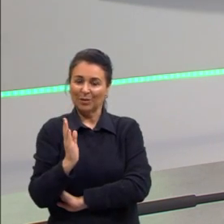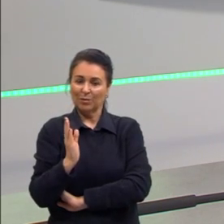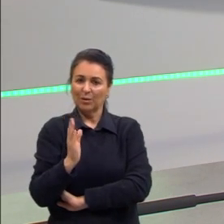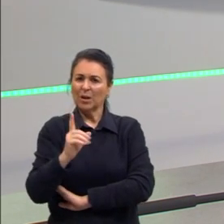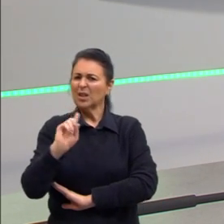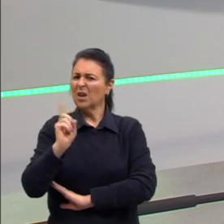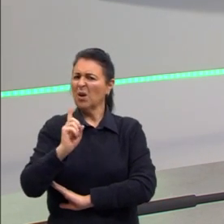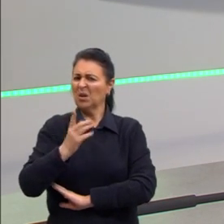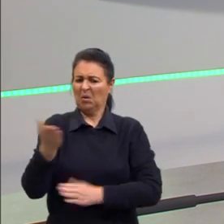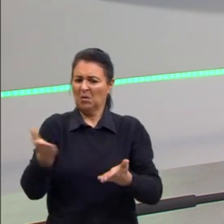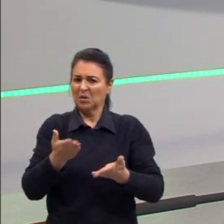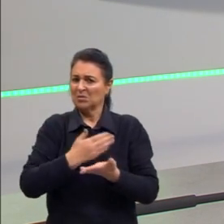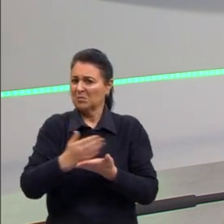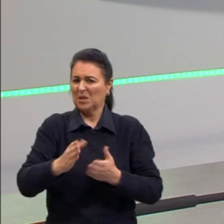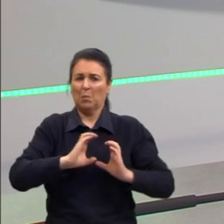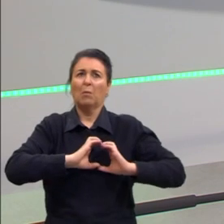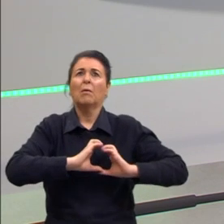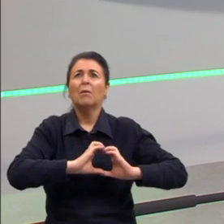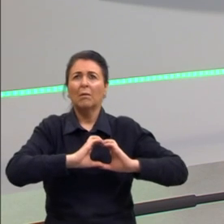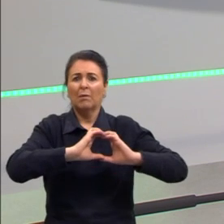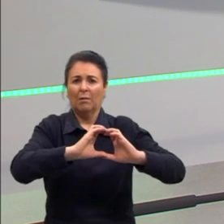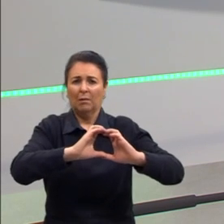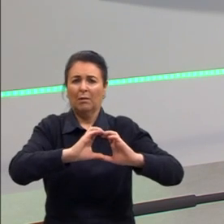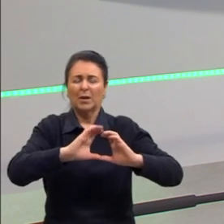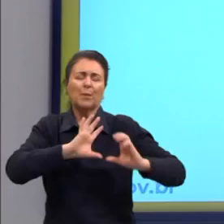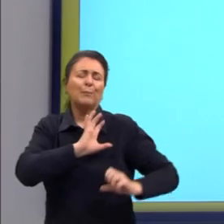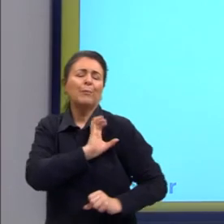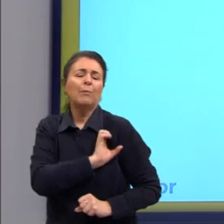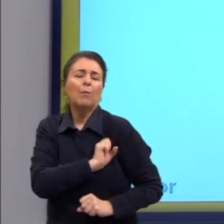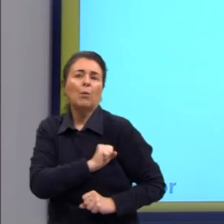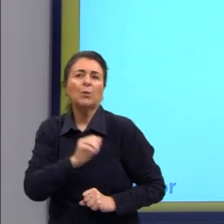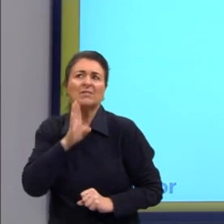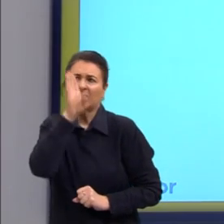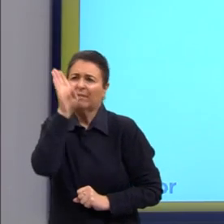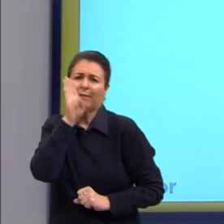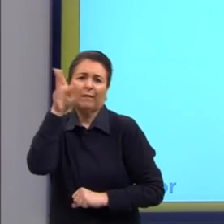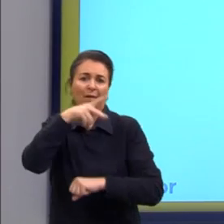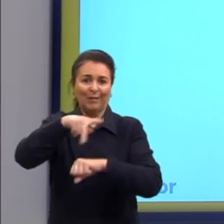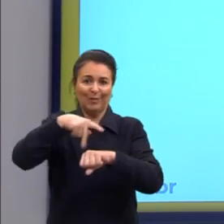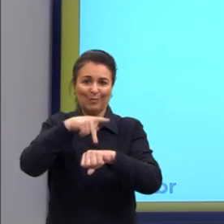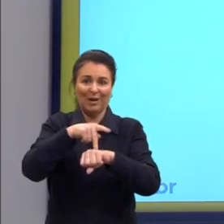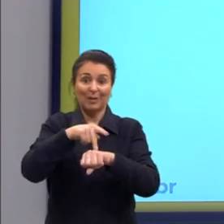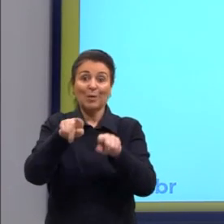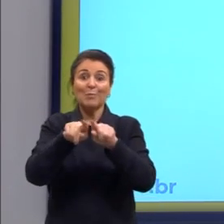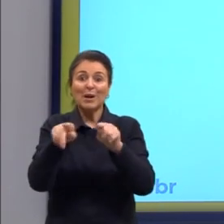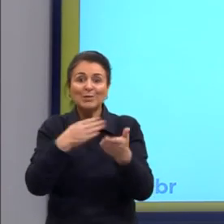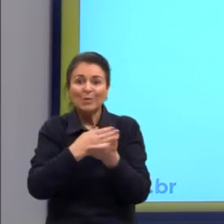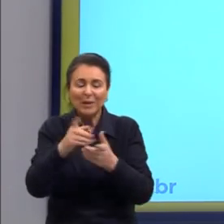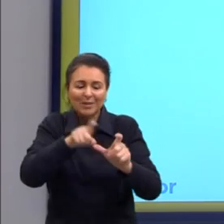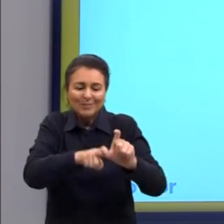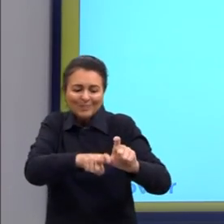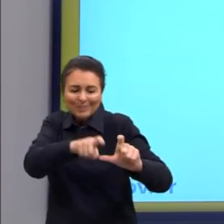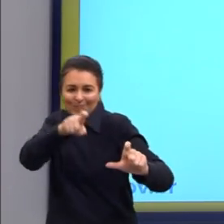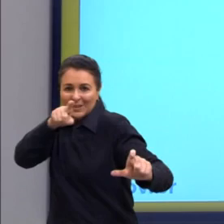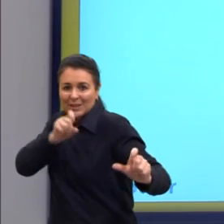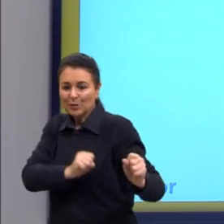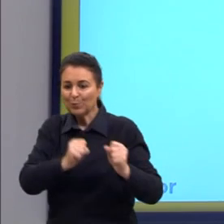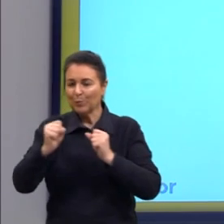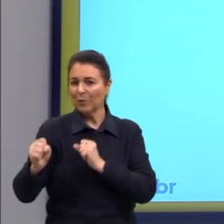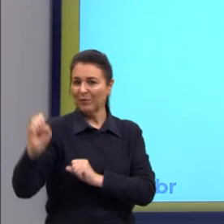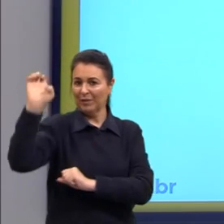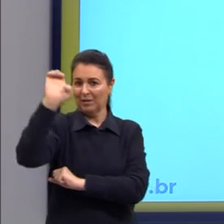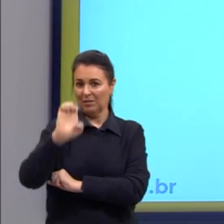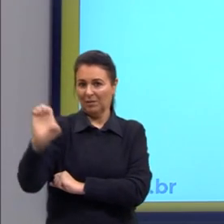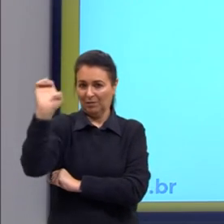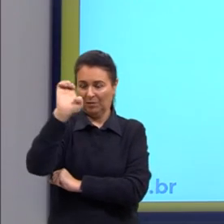apaixonadas e patriotas, mas é o primeiro momento de se desvencilhar desse poder europeu. Então, ele tem sim uma força dentro, não